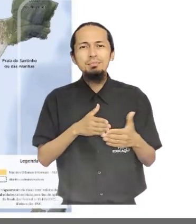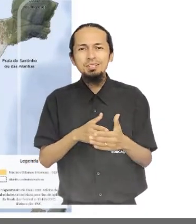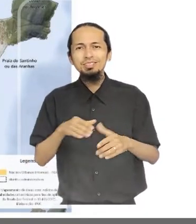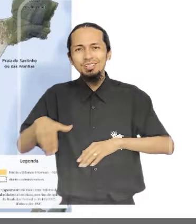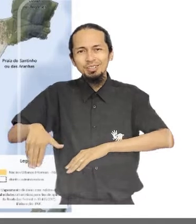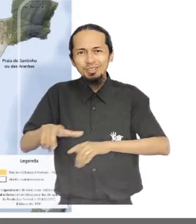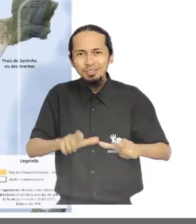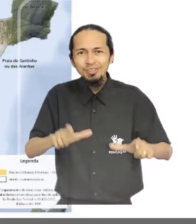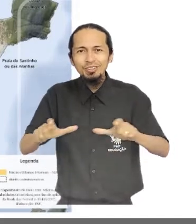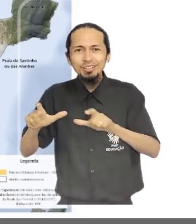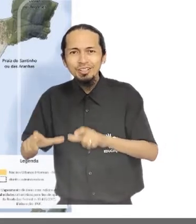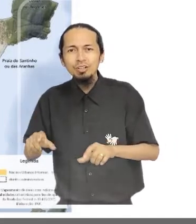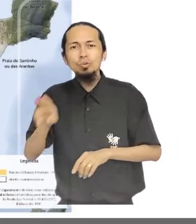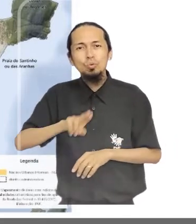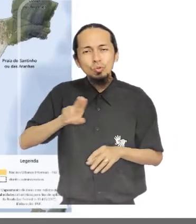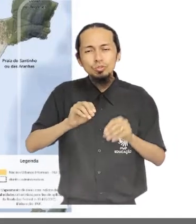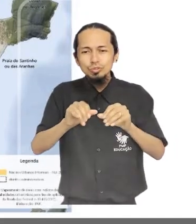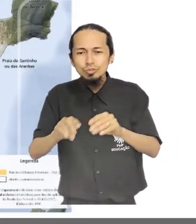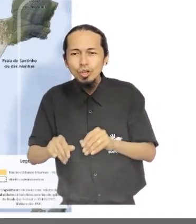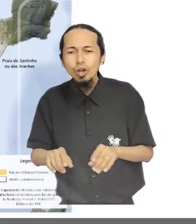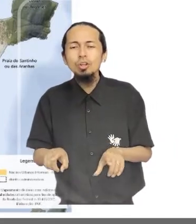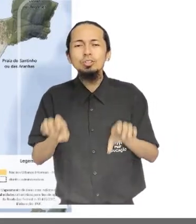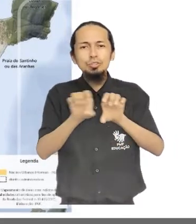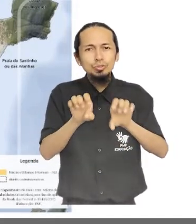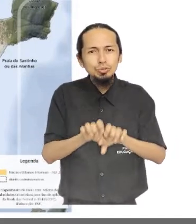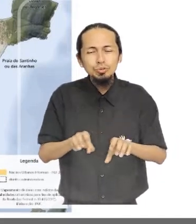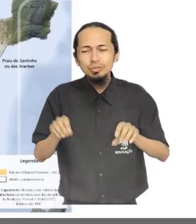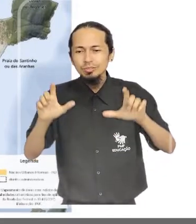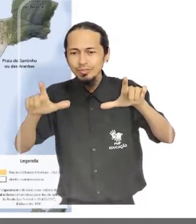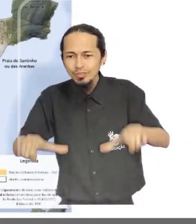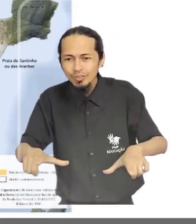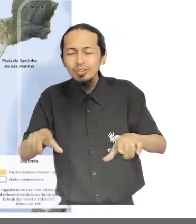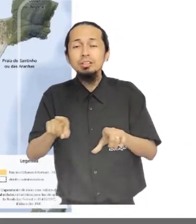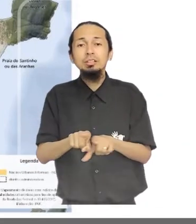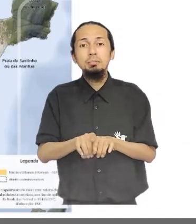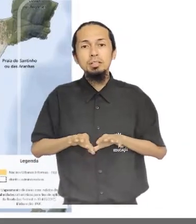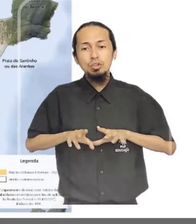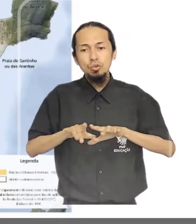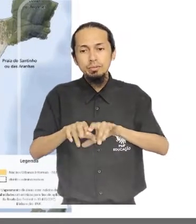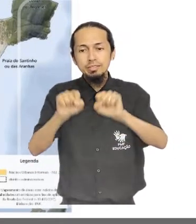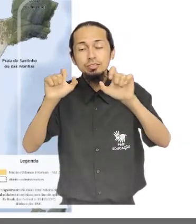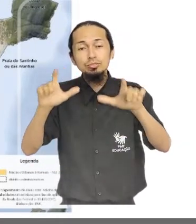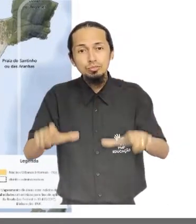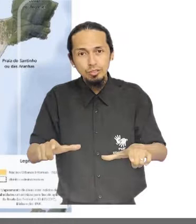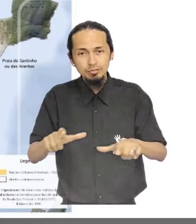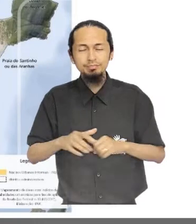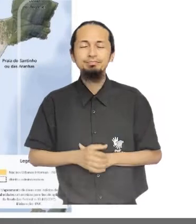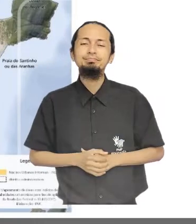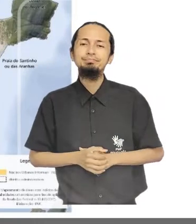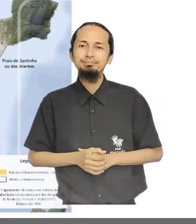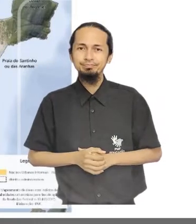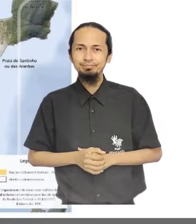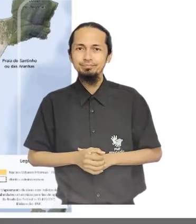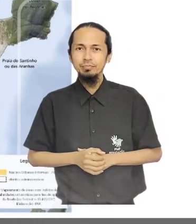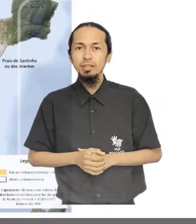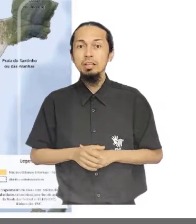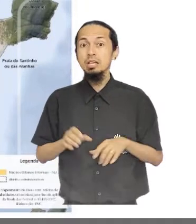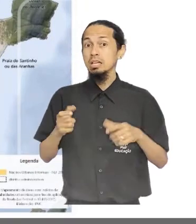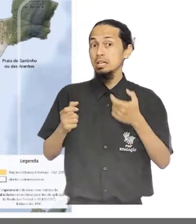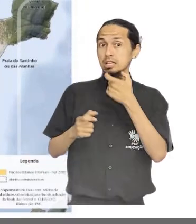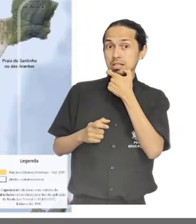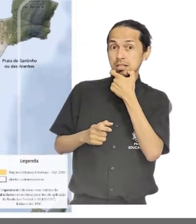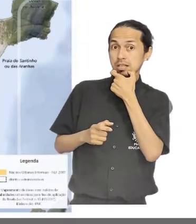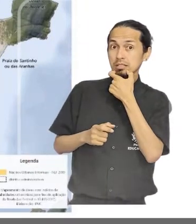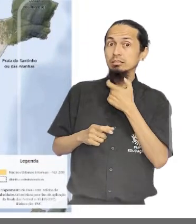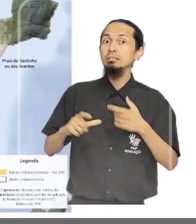territoriais, uso do solo, estrutura fundiária e ocupação do solo. No distrito de Ingleses, há